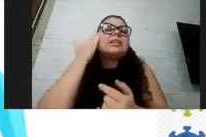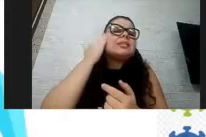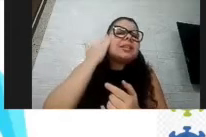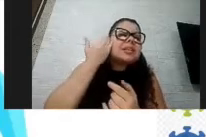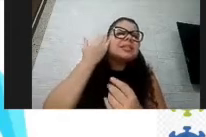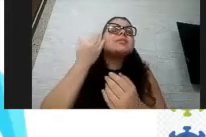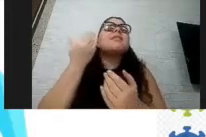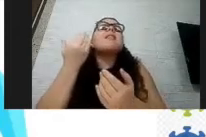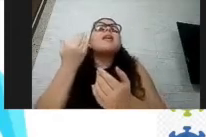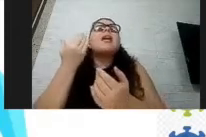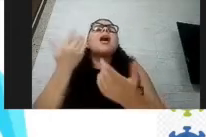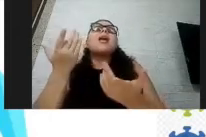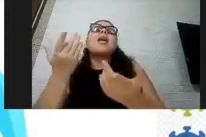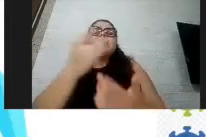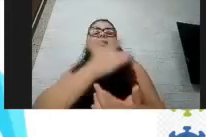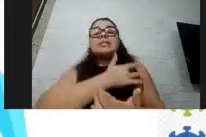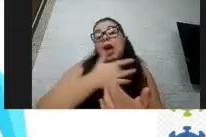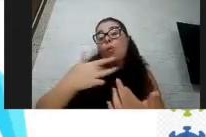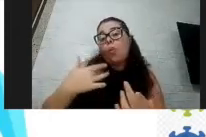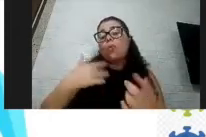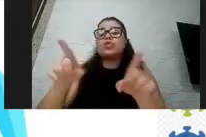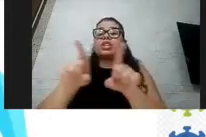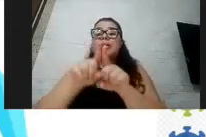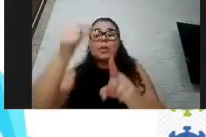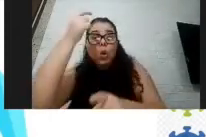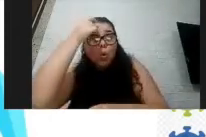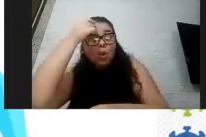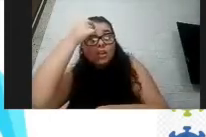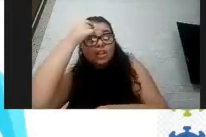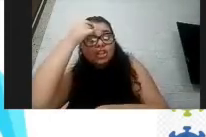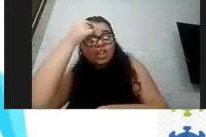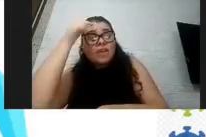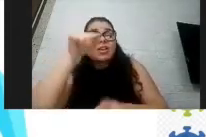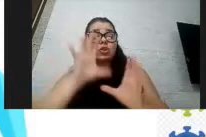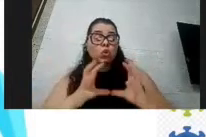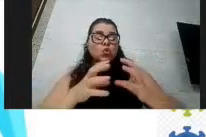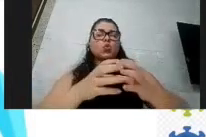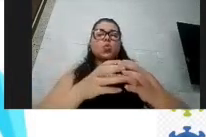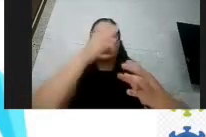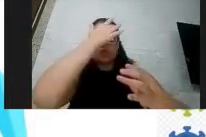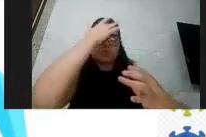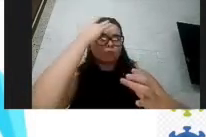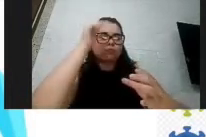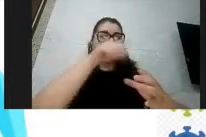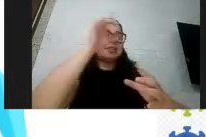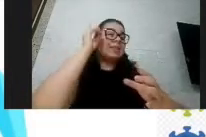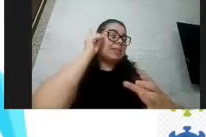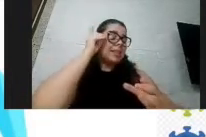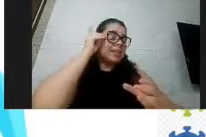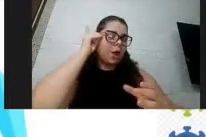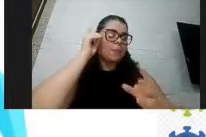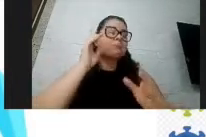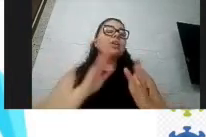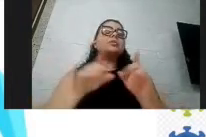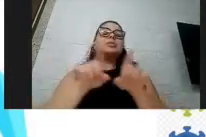questões cognitivas da população com síndrome de Down. Então vou falar alguns resultados preliminares desse estudo para vocês terem